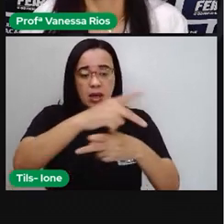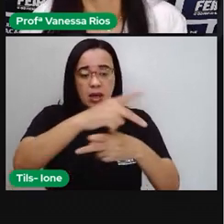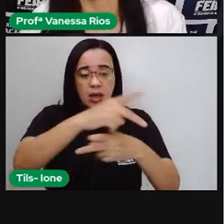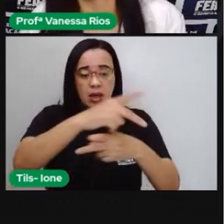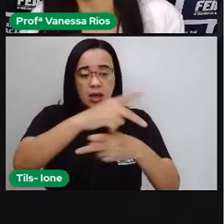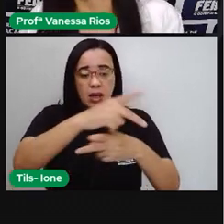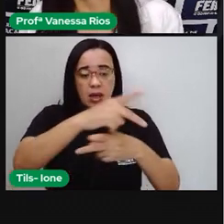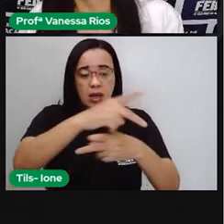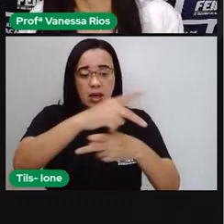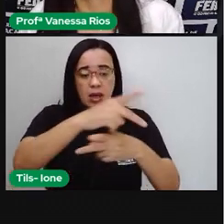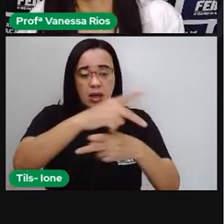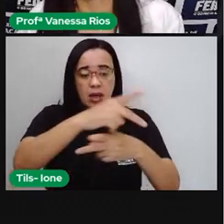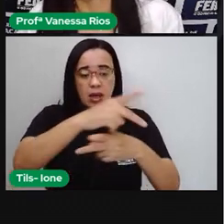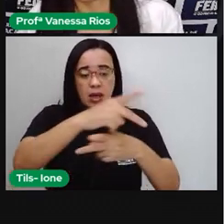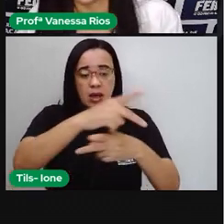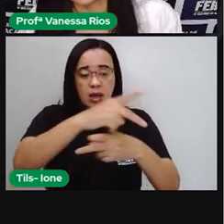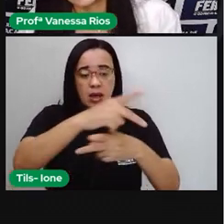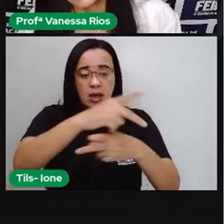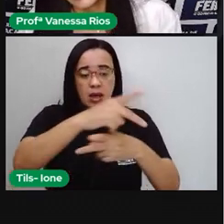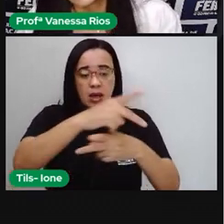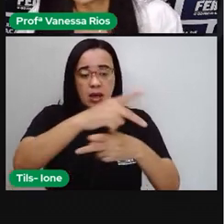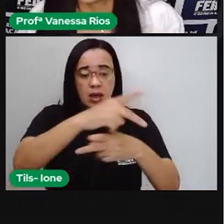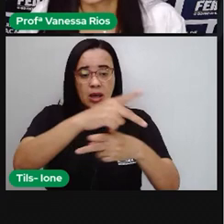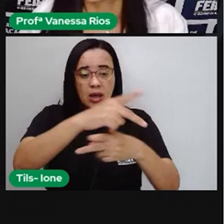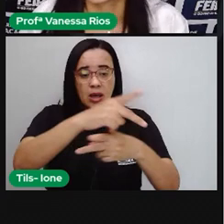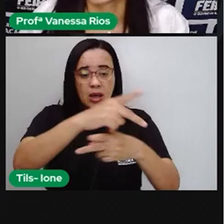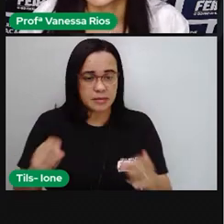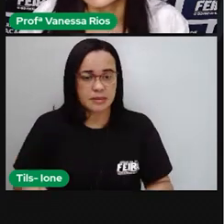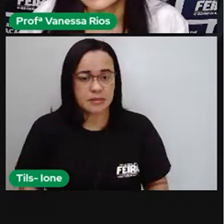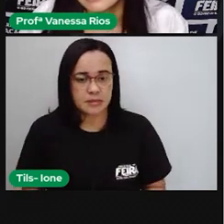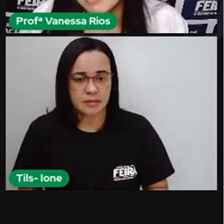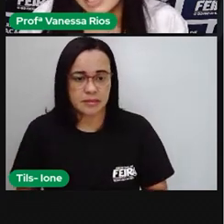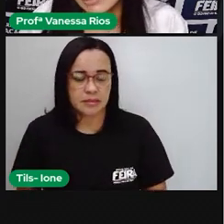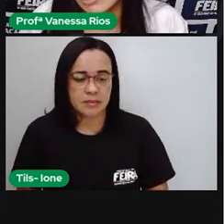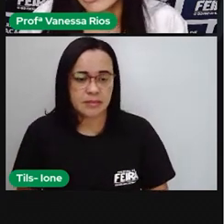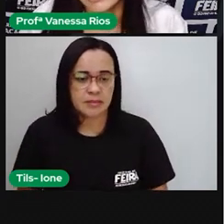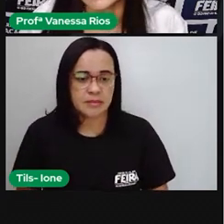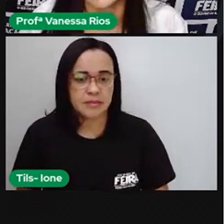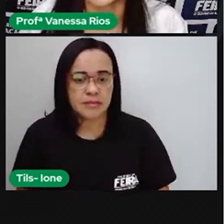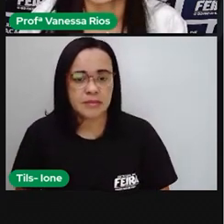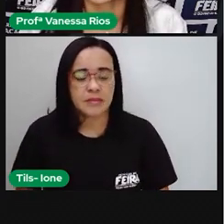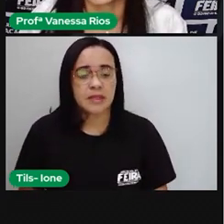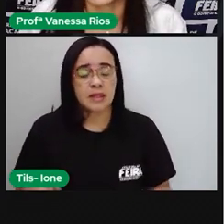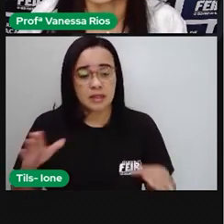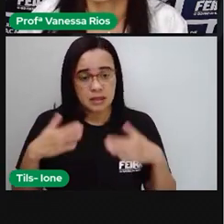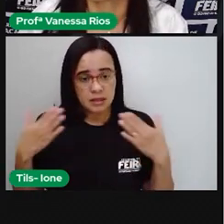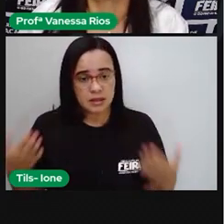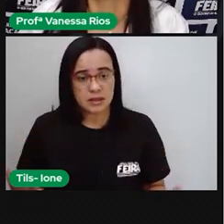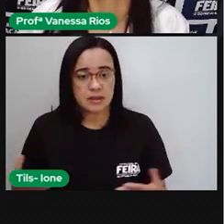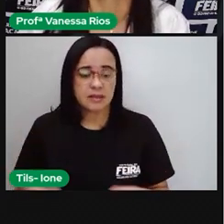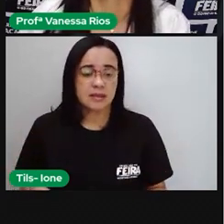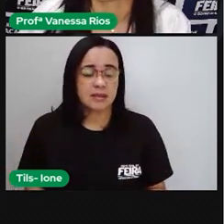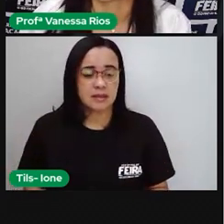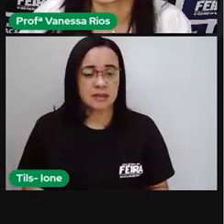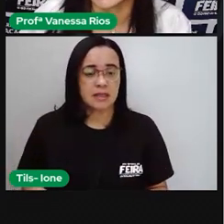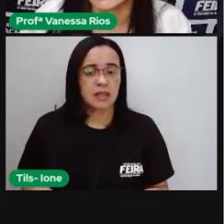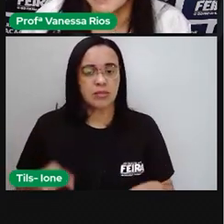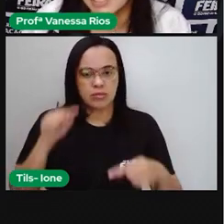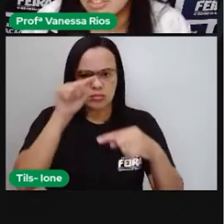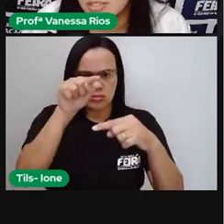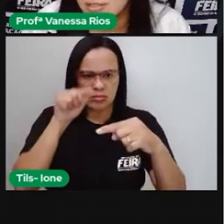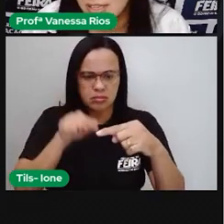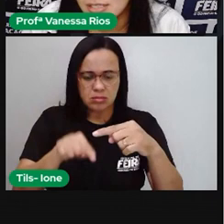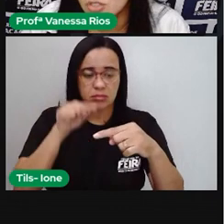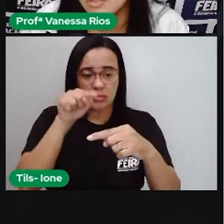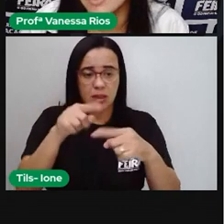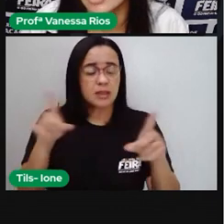também números representando partes. Então, ele se aproxima aí dos números fracionais, que também expressam aí